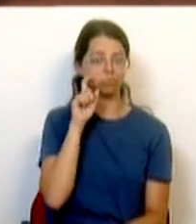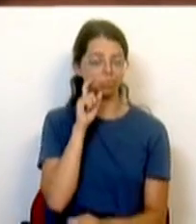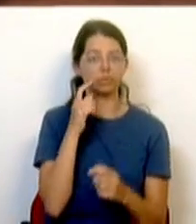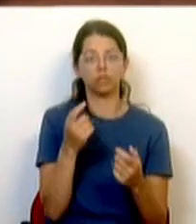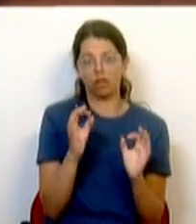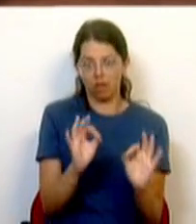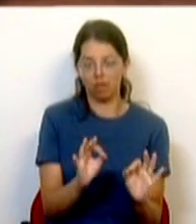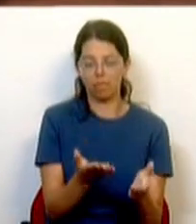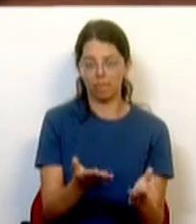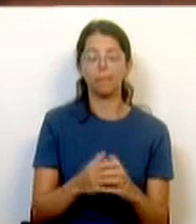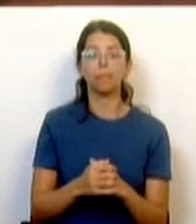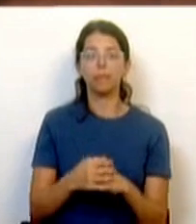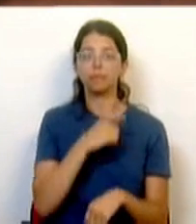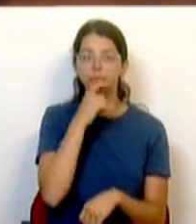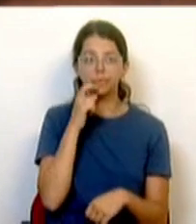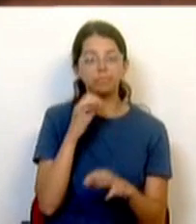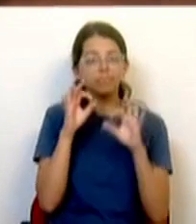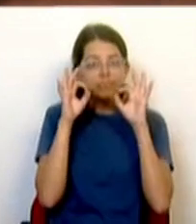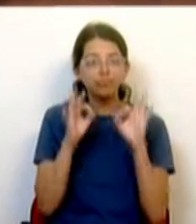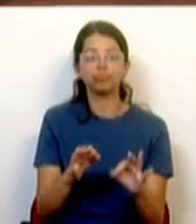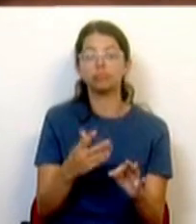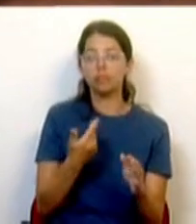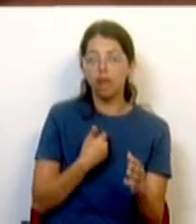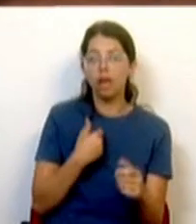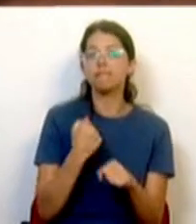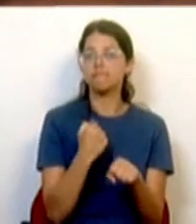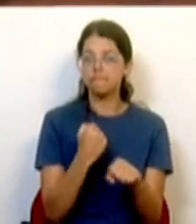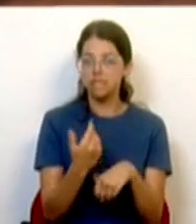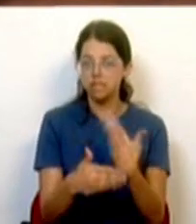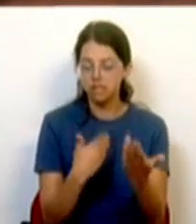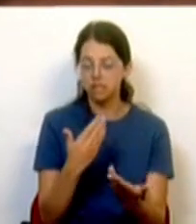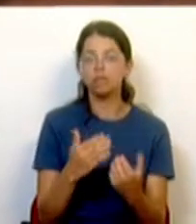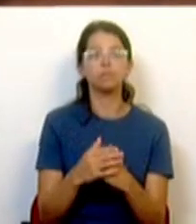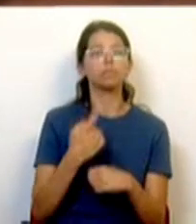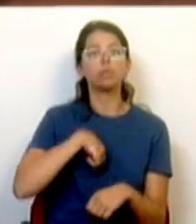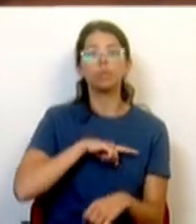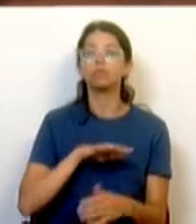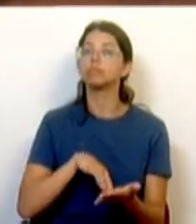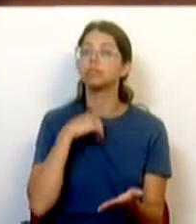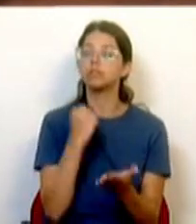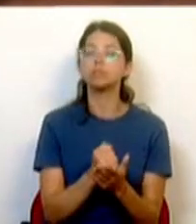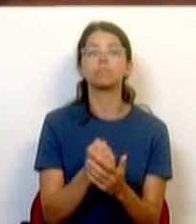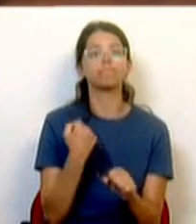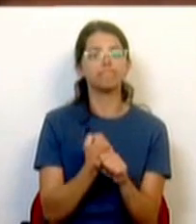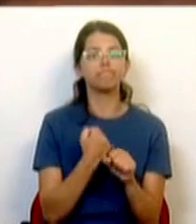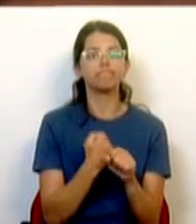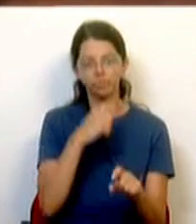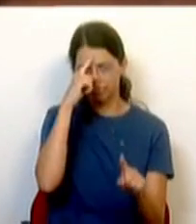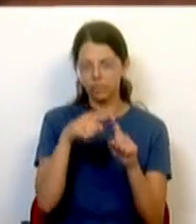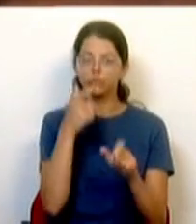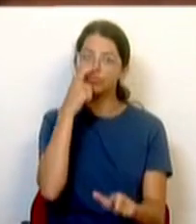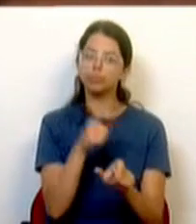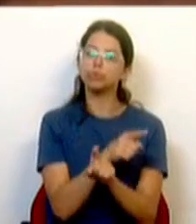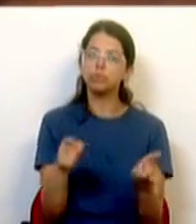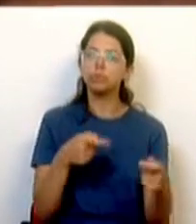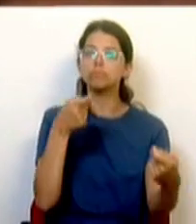Este é o nosso compromisso de ser e de fazer, estar sempre ao serviço das pessoas para